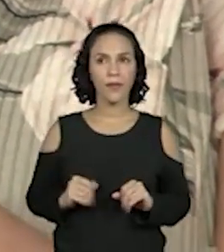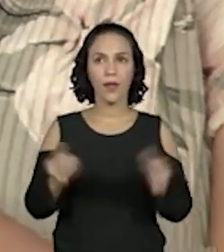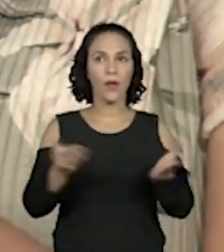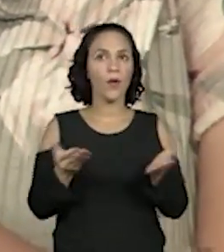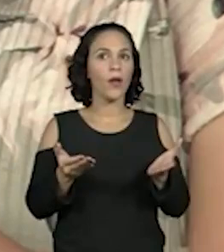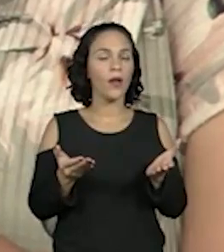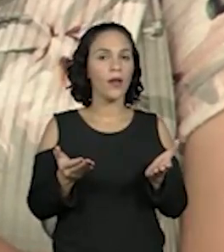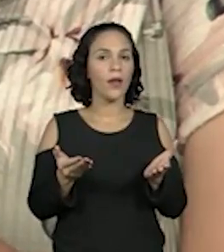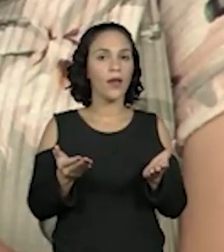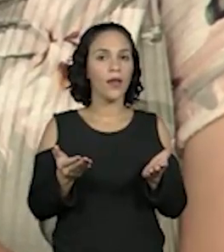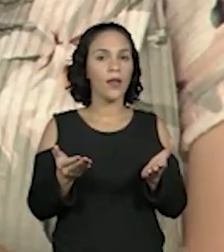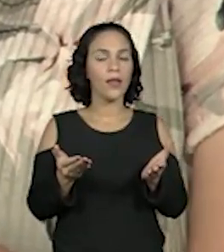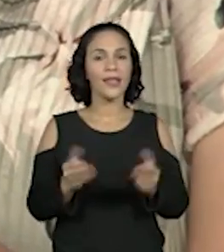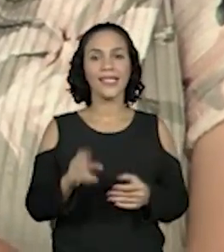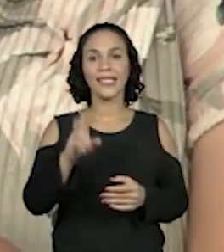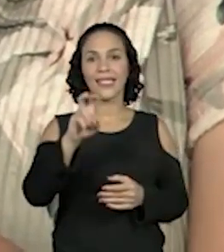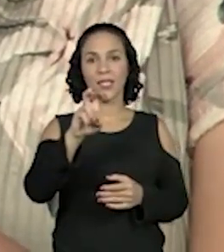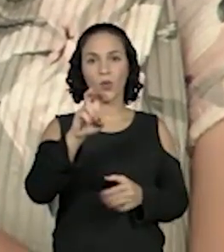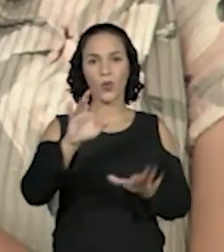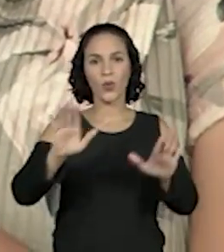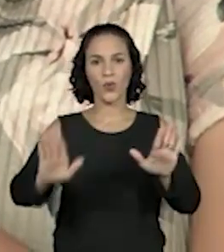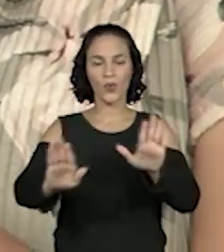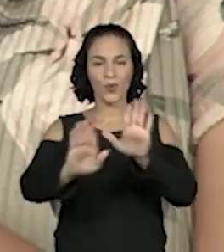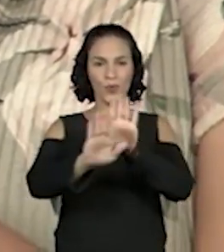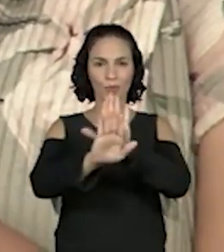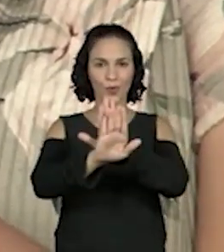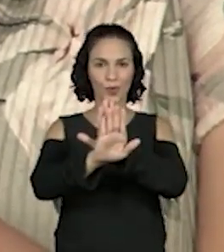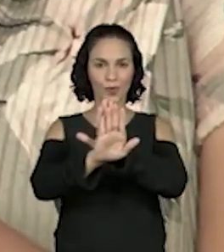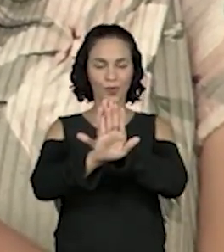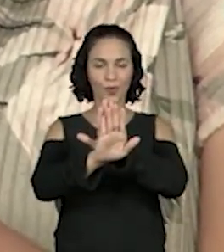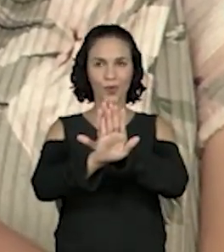o... 5. 5.